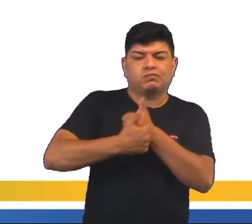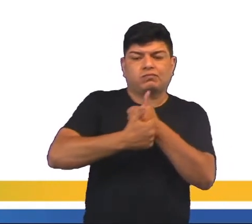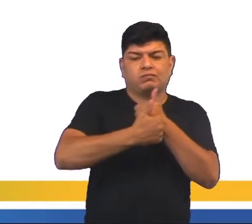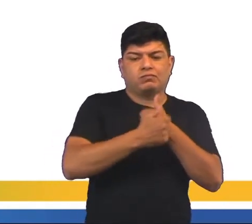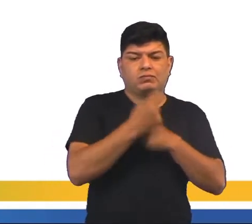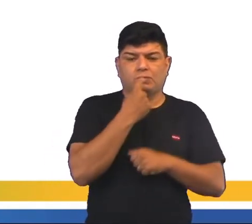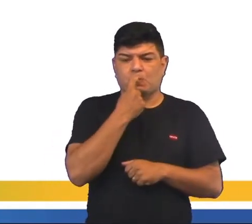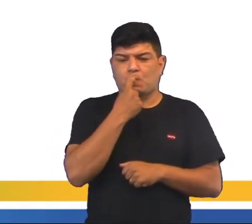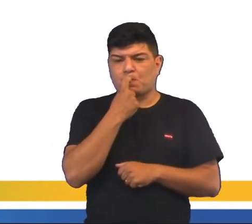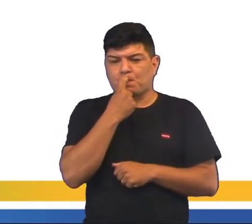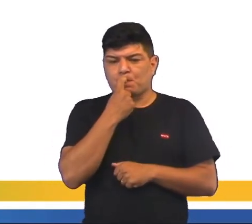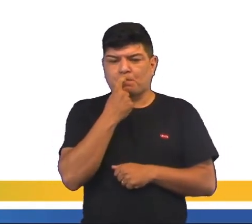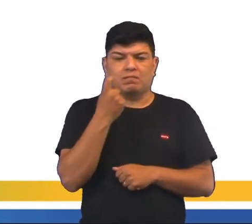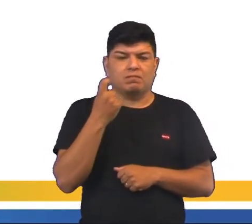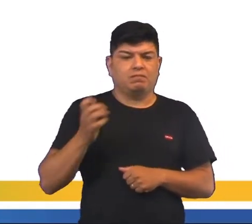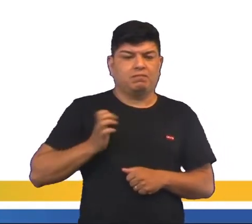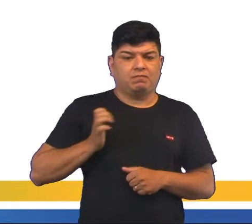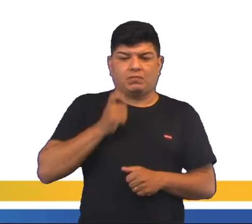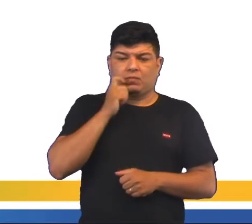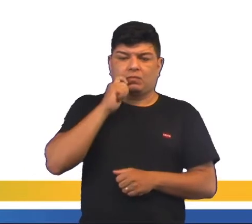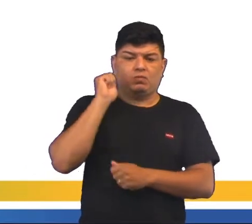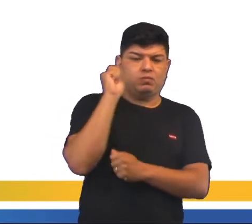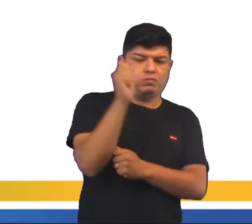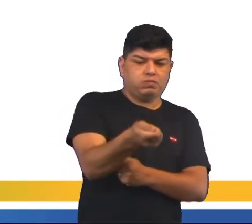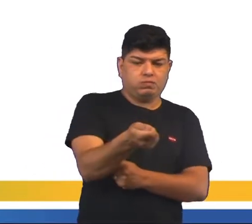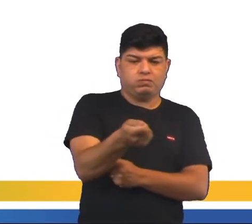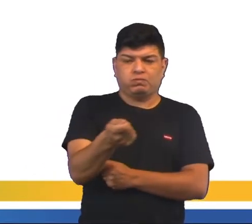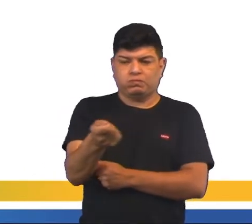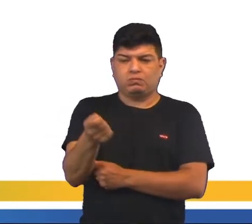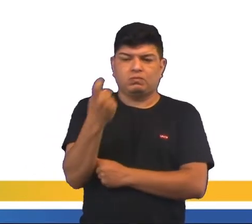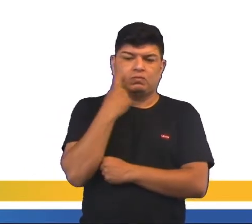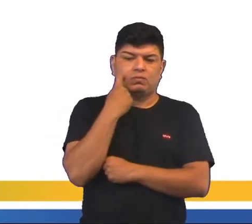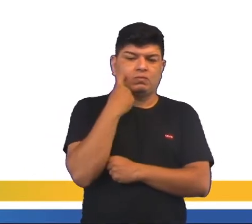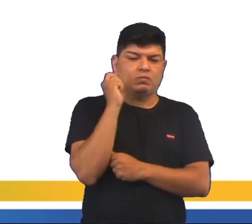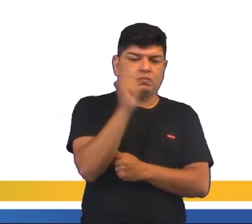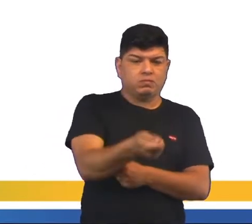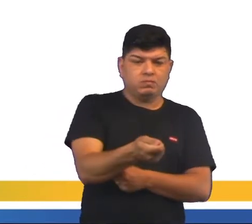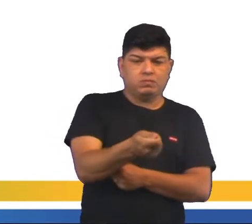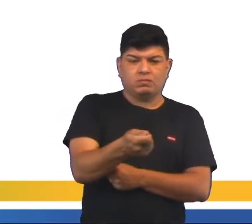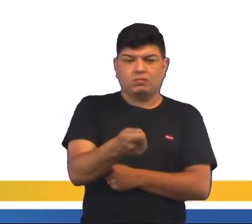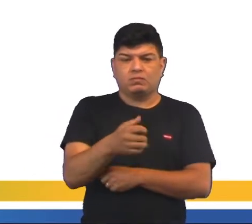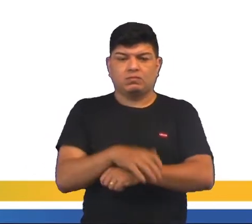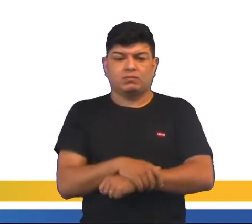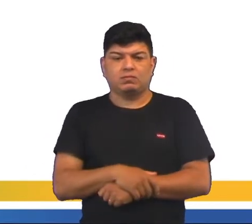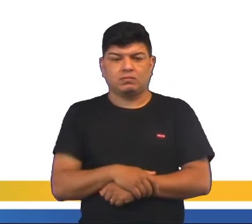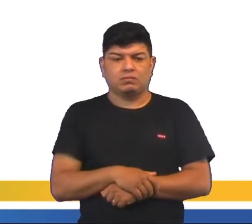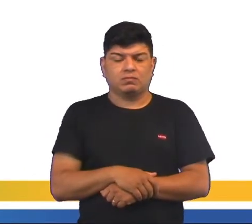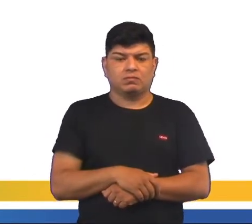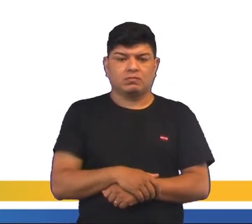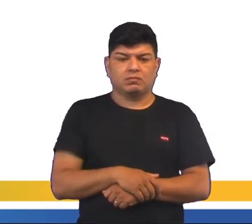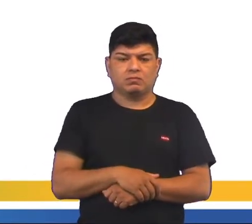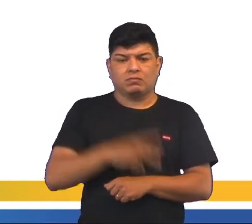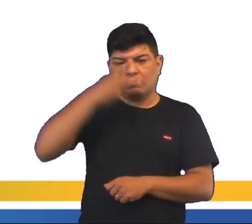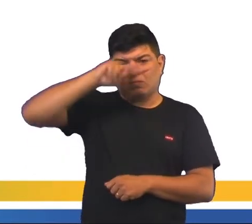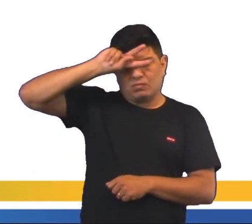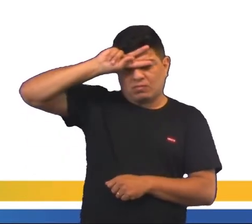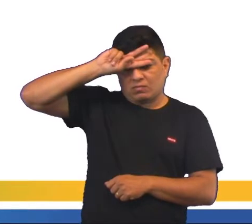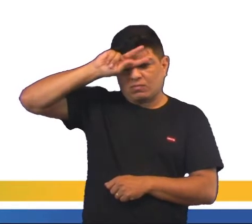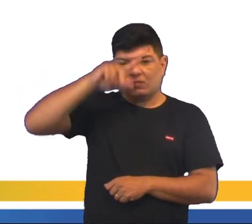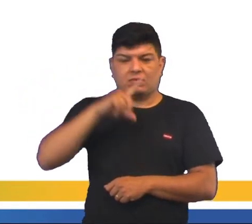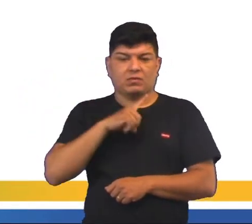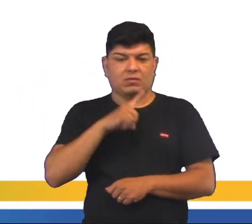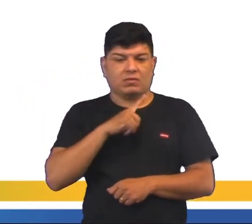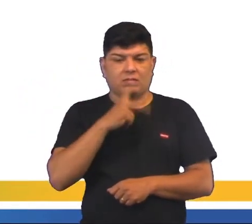que é bastante rica em pescado, e quando a fala em pescado, você pensa logo no Peru, que quando acontece o Laninha,